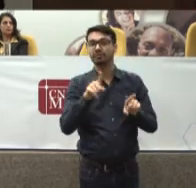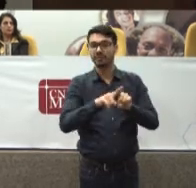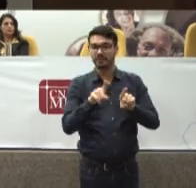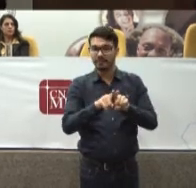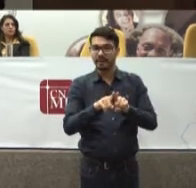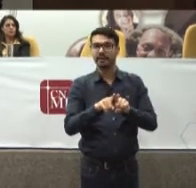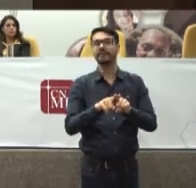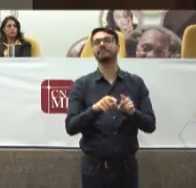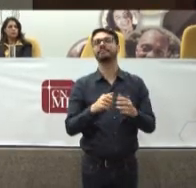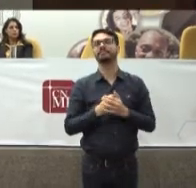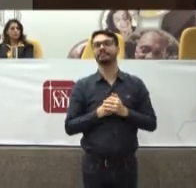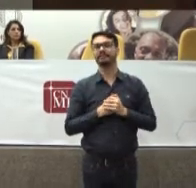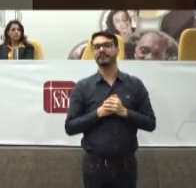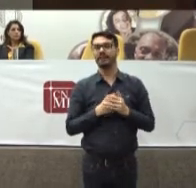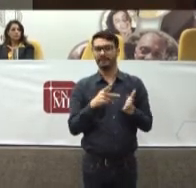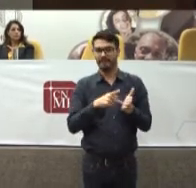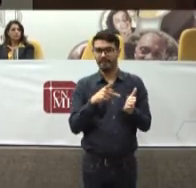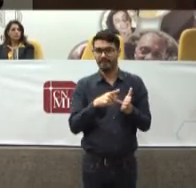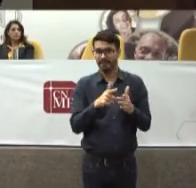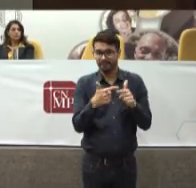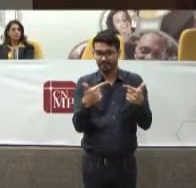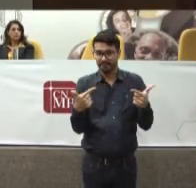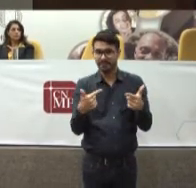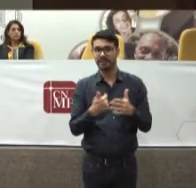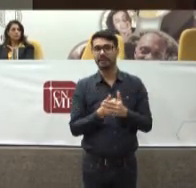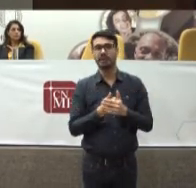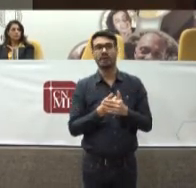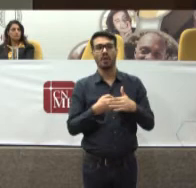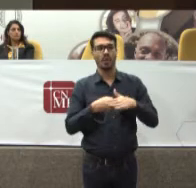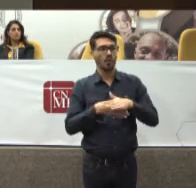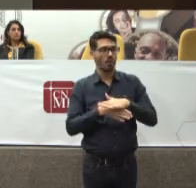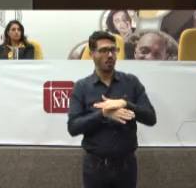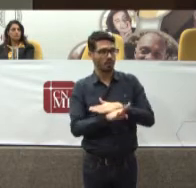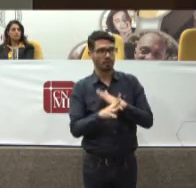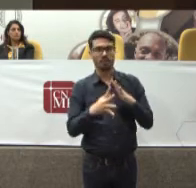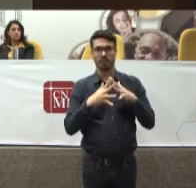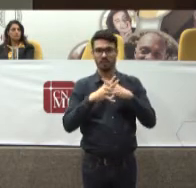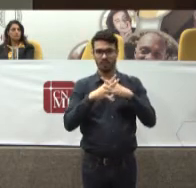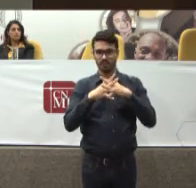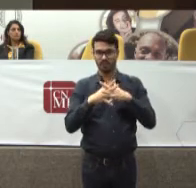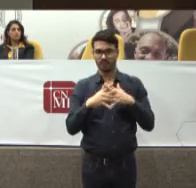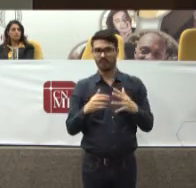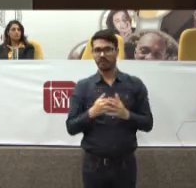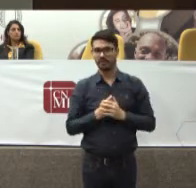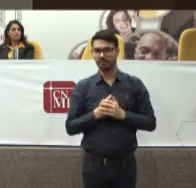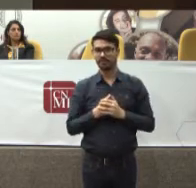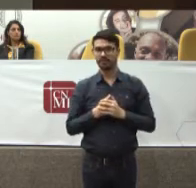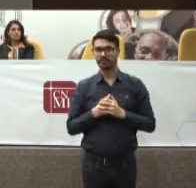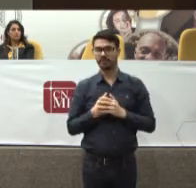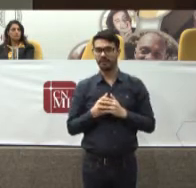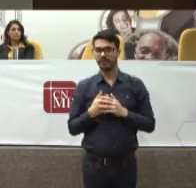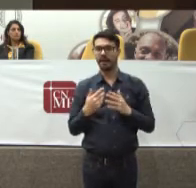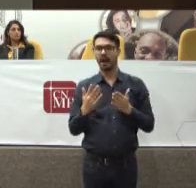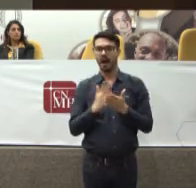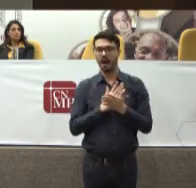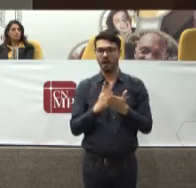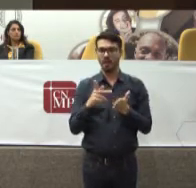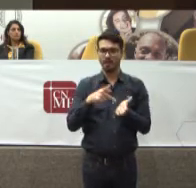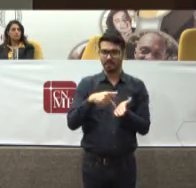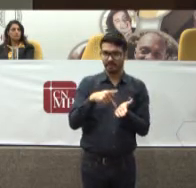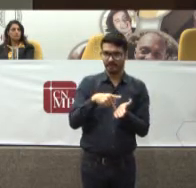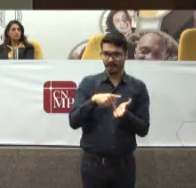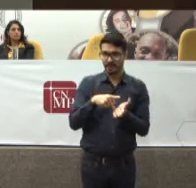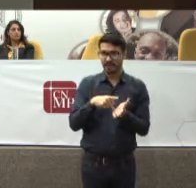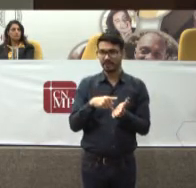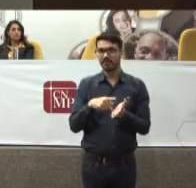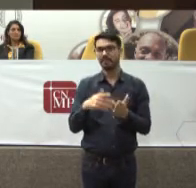cativantes E vendades sem graça Isso costuma Confundir a razão Espero ter dito Para os senhores Algumas verdades Com certeza